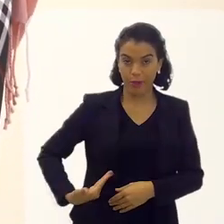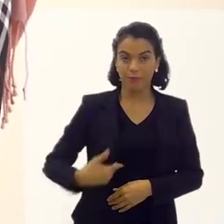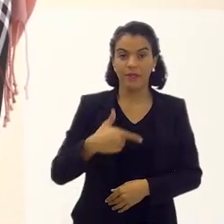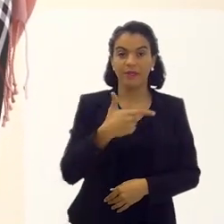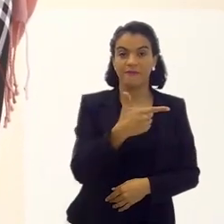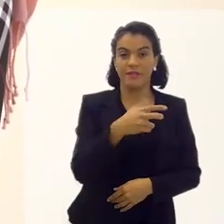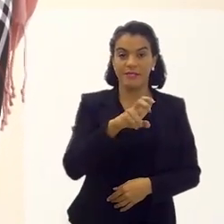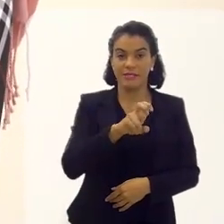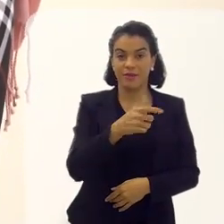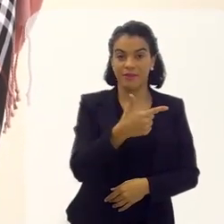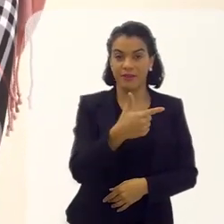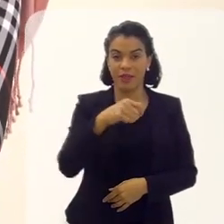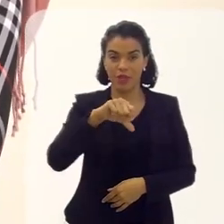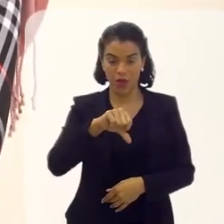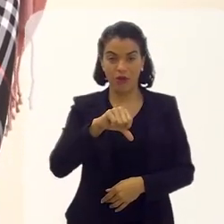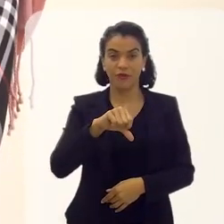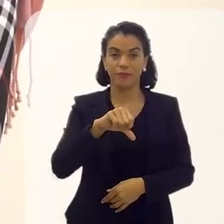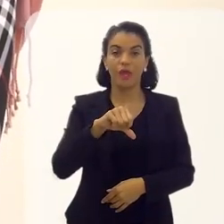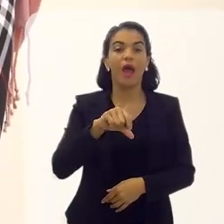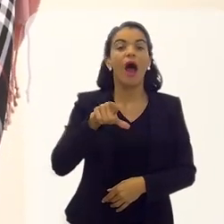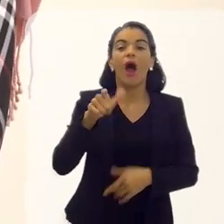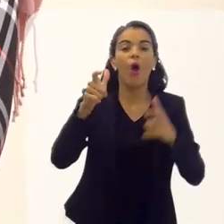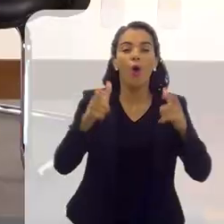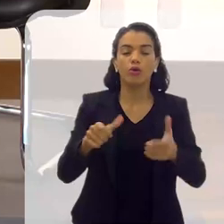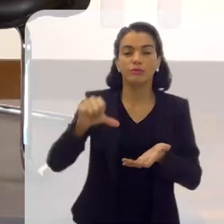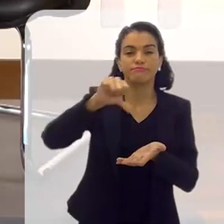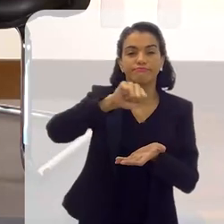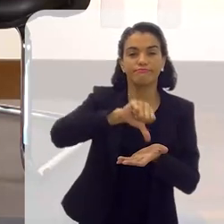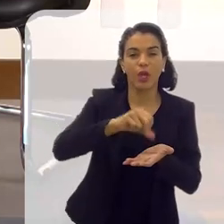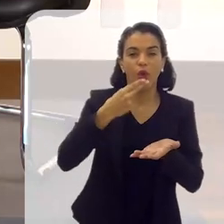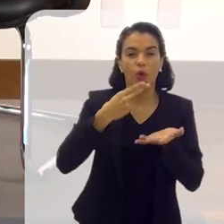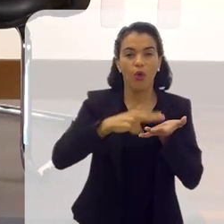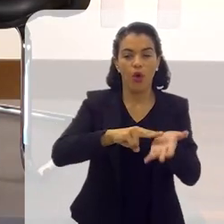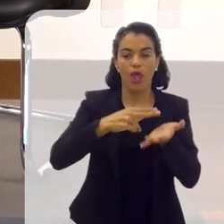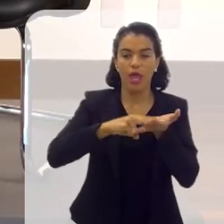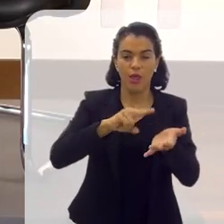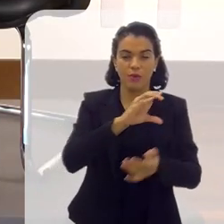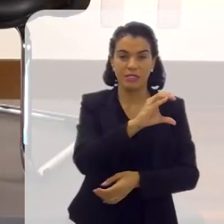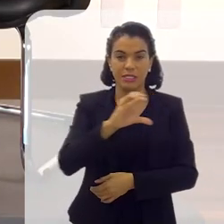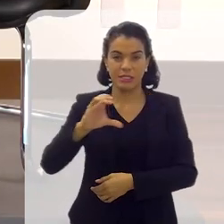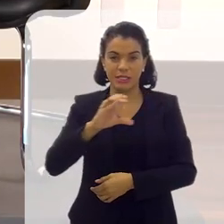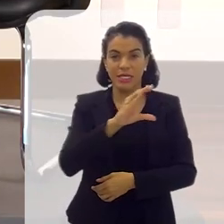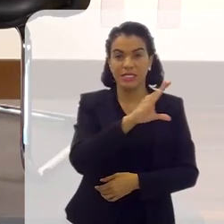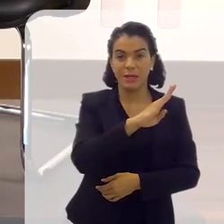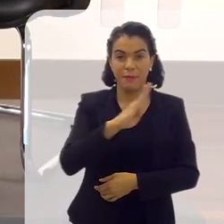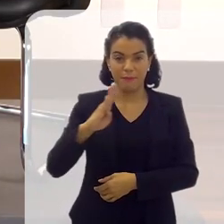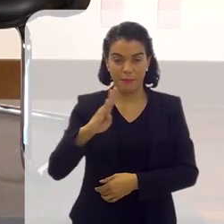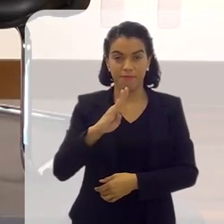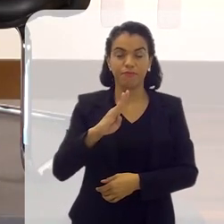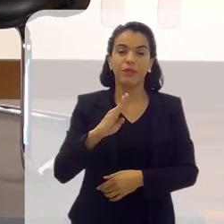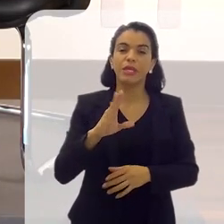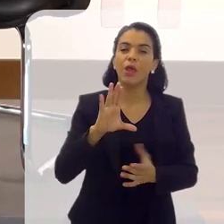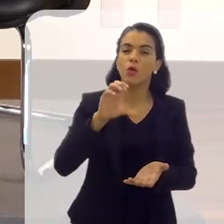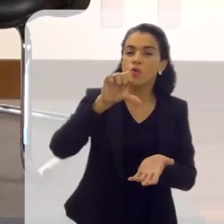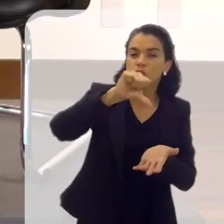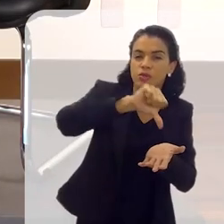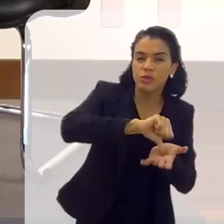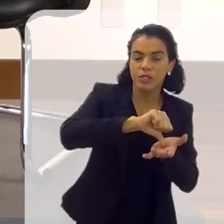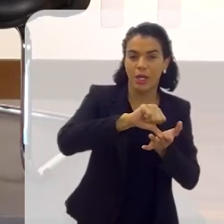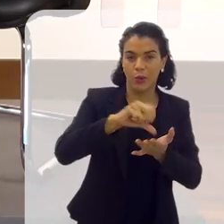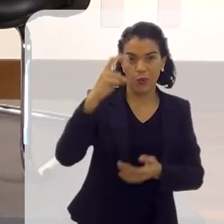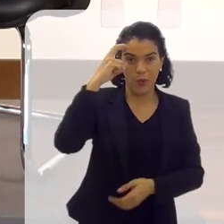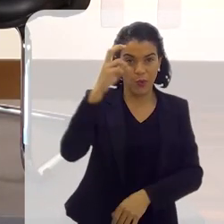setembro a 29, eu faço no Centro Cultural dos Correios. Porque esse projeto, ele é o seguinte, tanto você faz em centros culturais